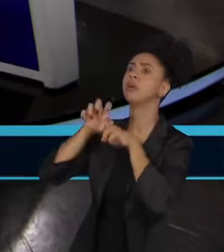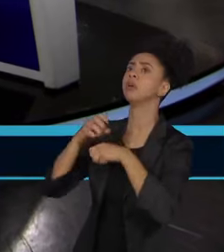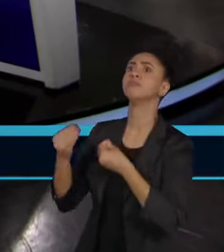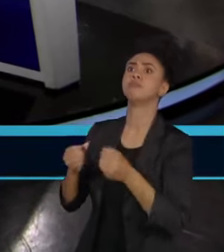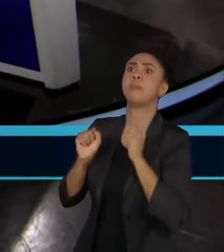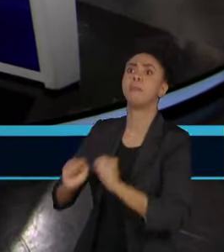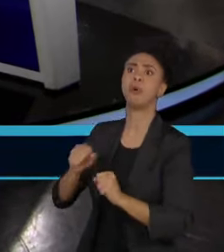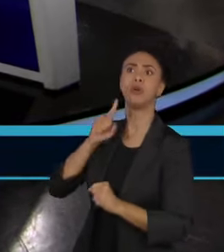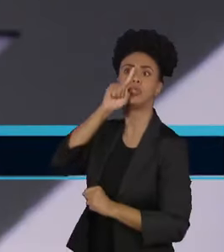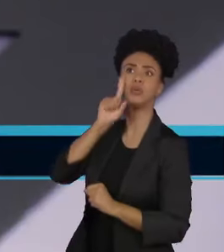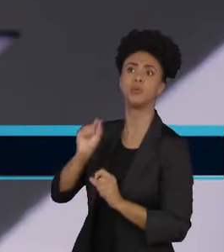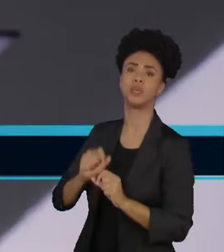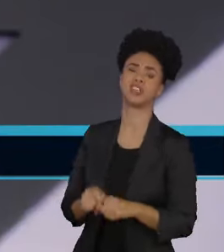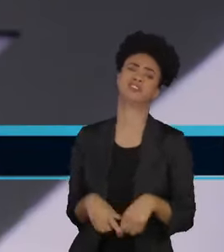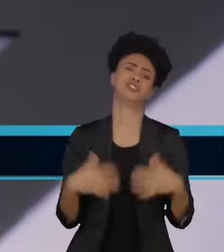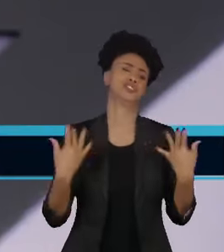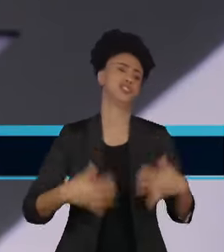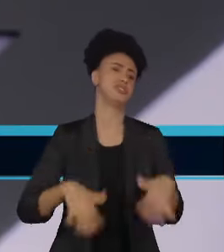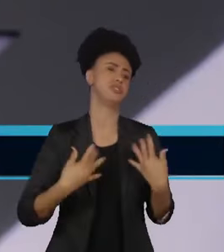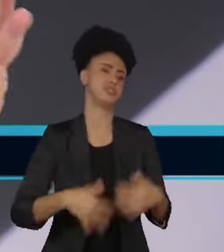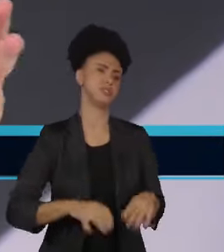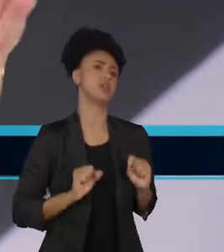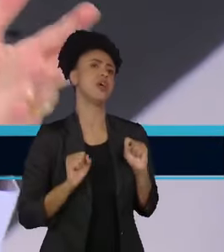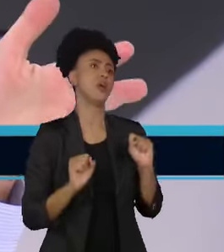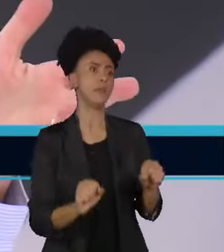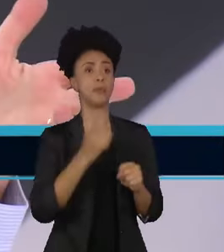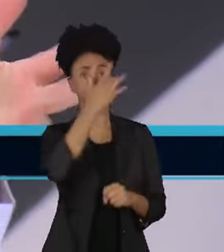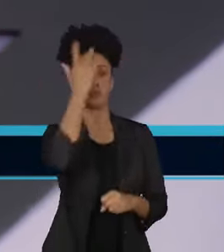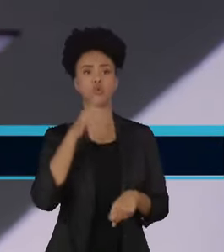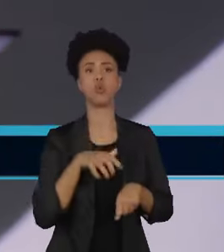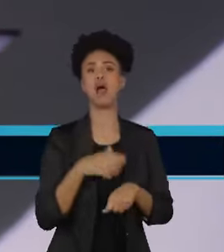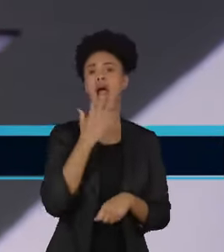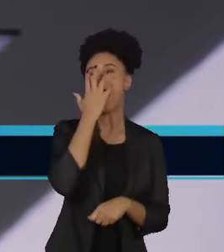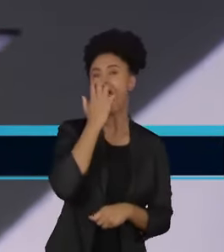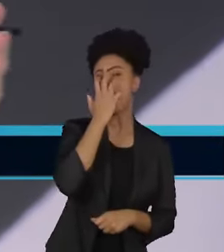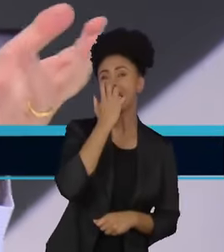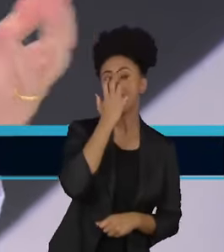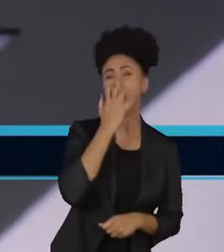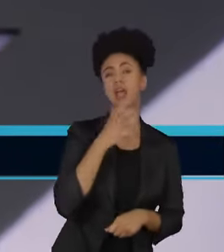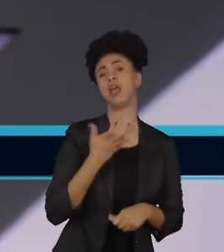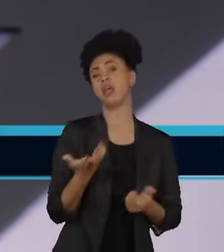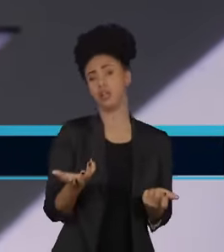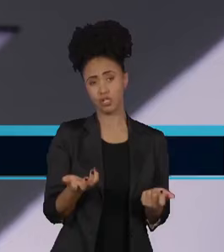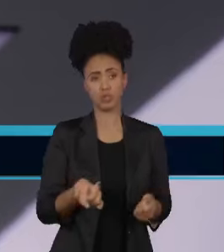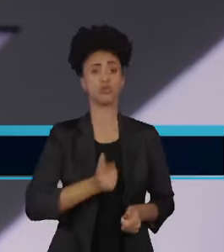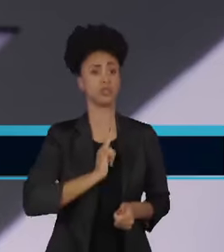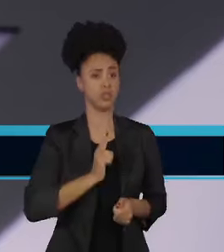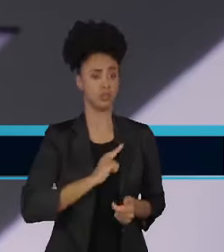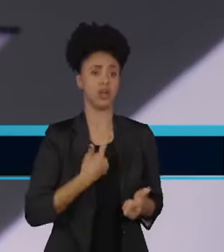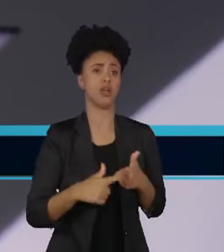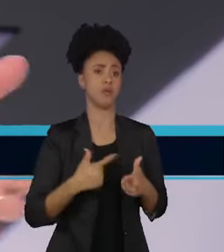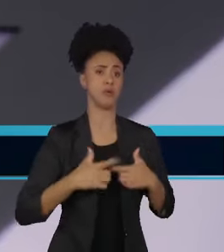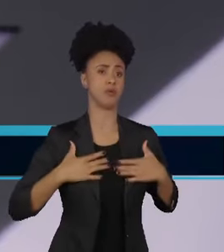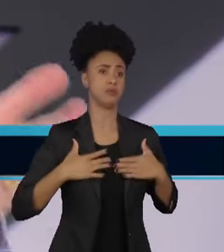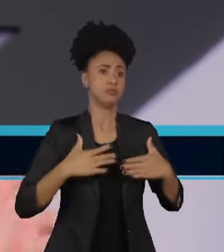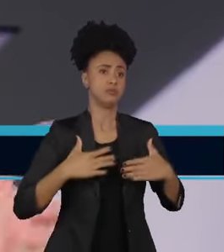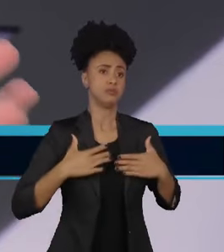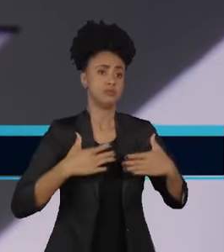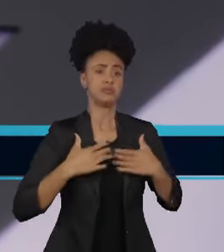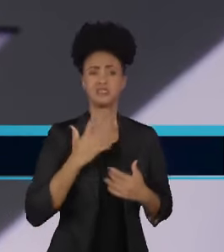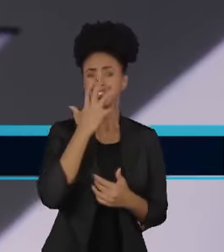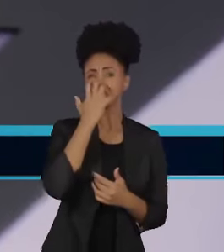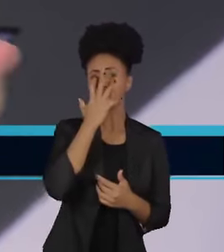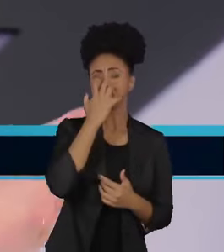tem muita coisa aí. Quer dizer, vai desde pessoas alérgicas que agravam muito problemas respiratórios, rinite,